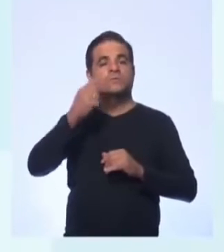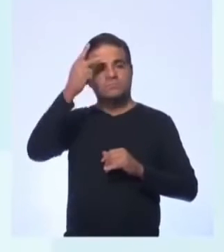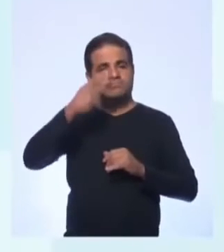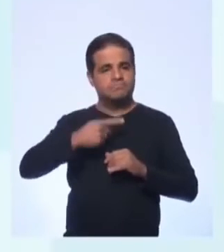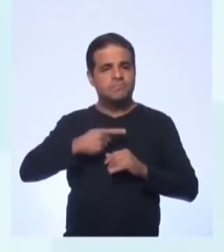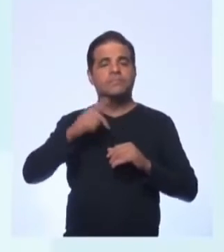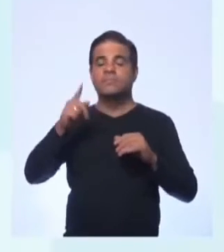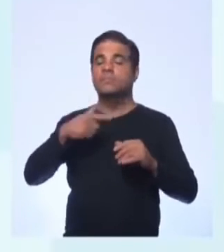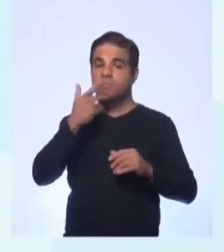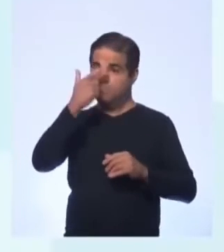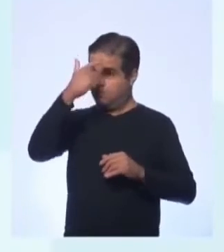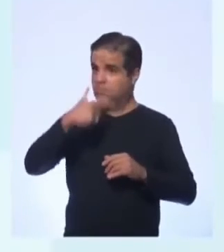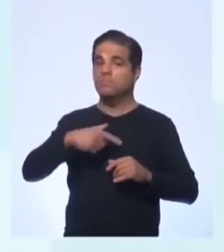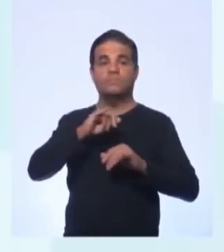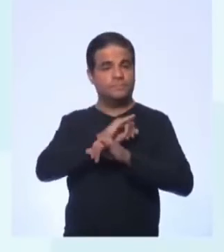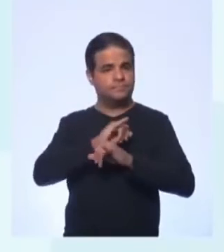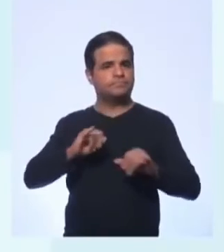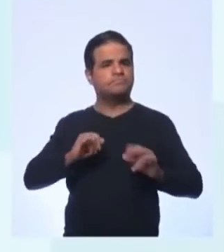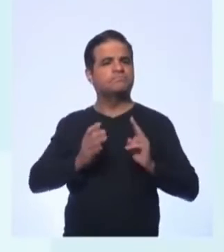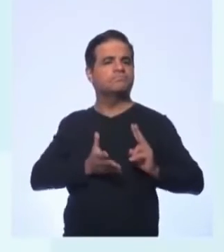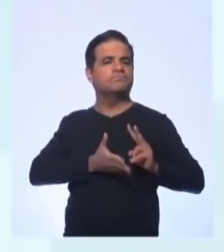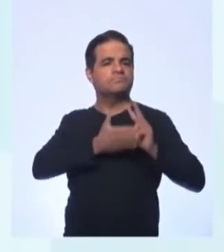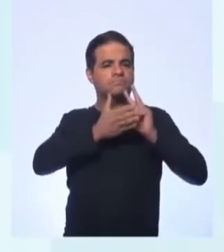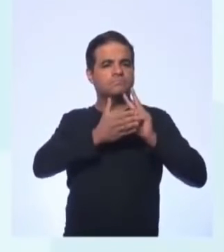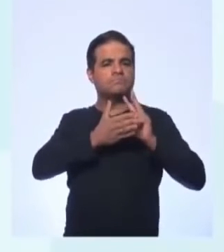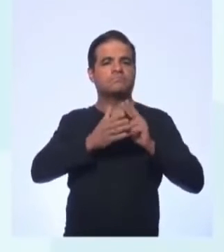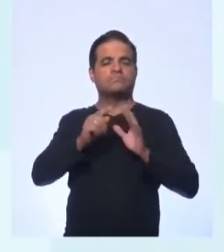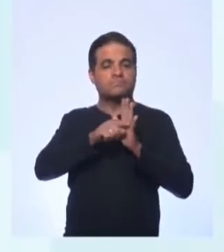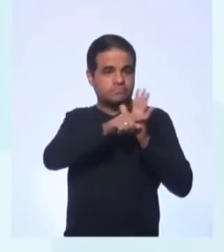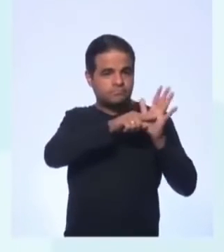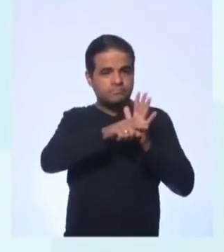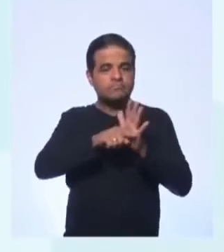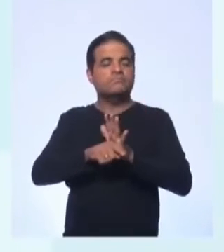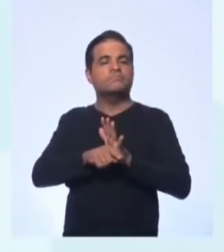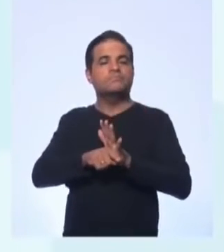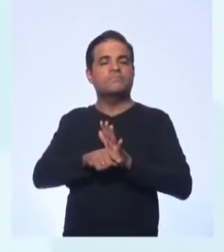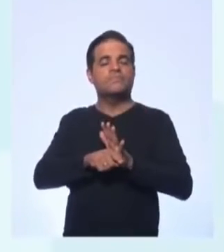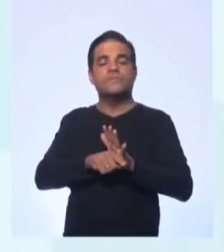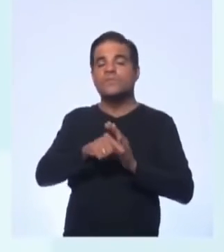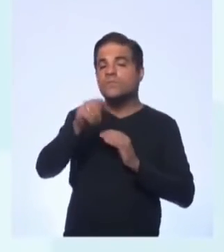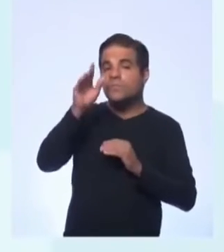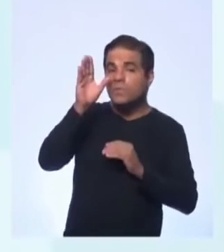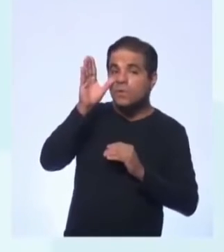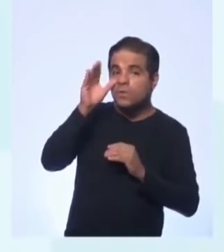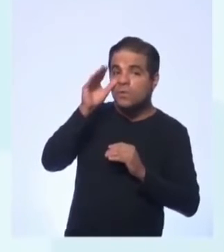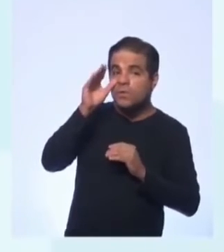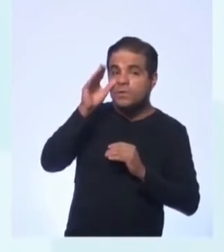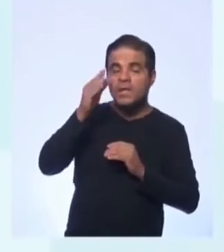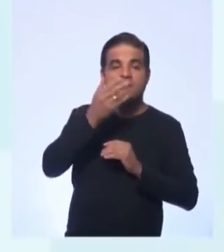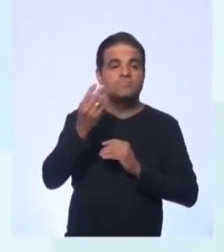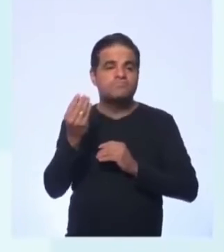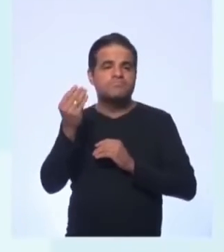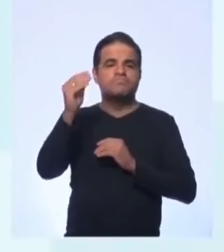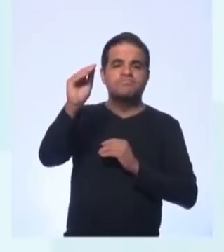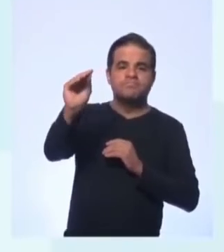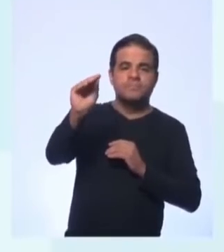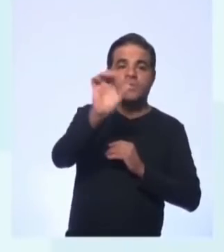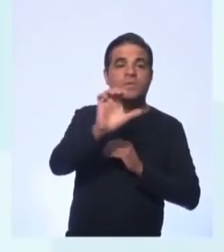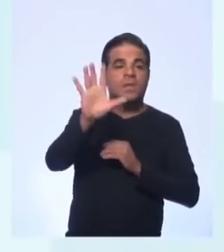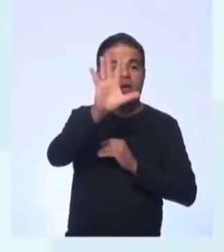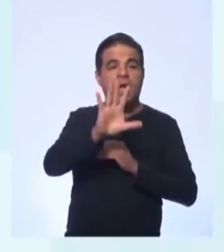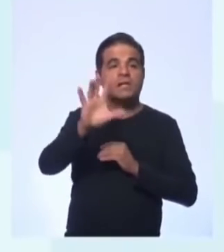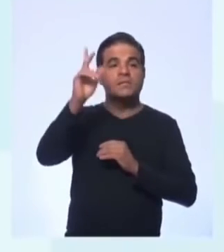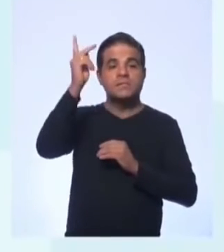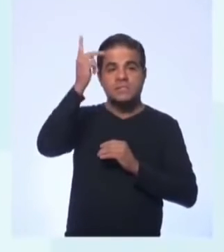pessoa se autodeclara indígena através do censo. Para curiosidade, eu coloquei aí para vocês, no estado de São Paulo,